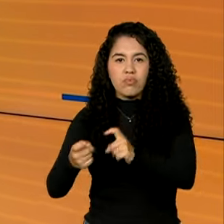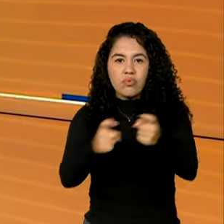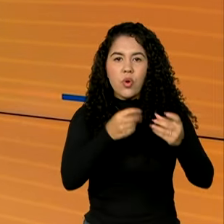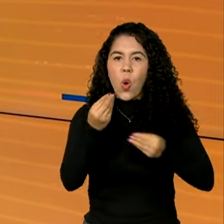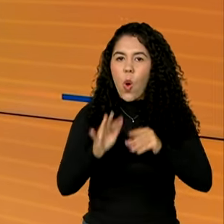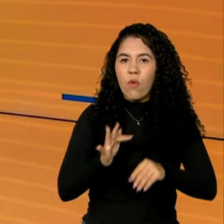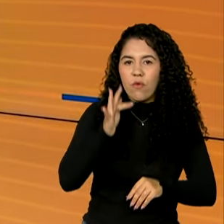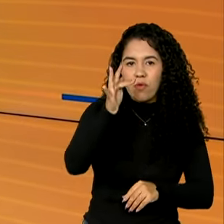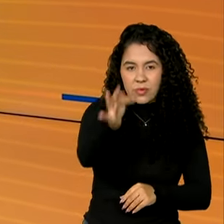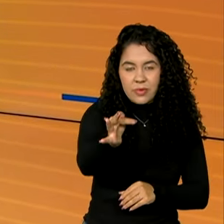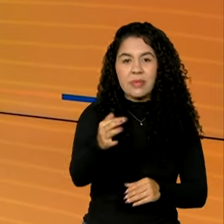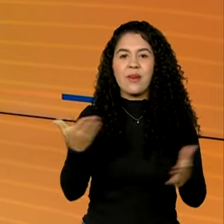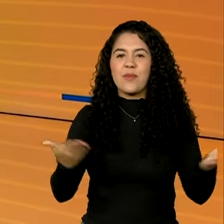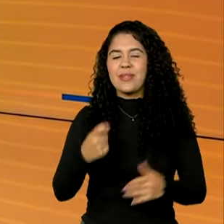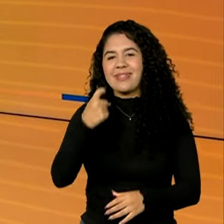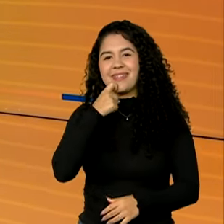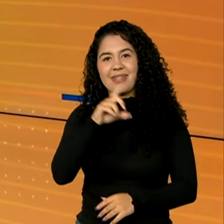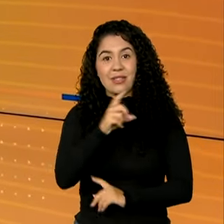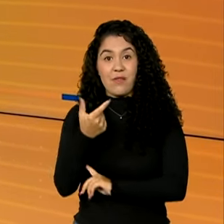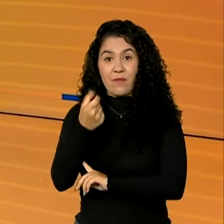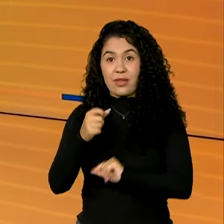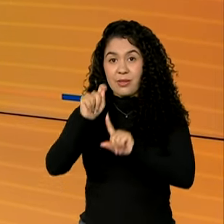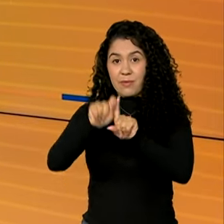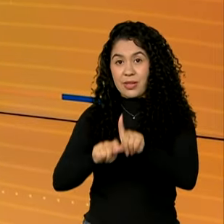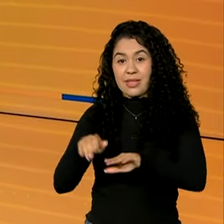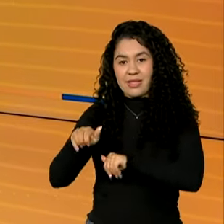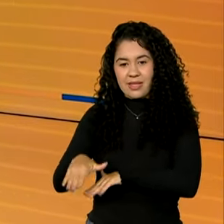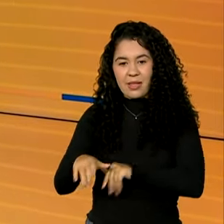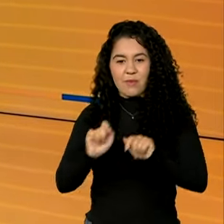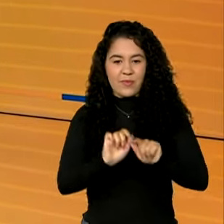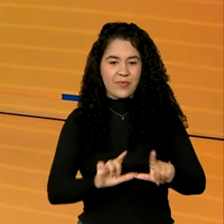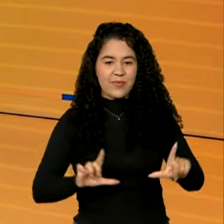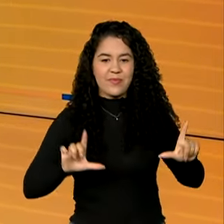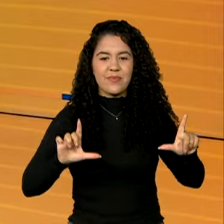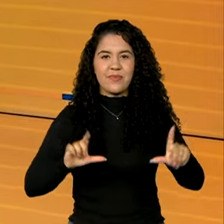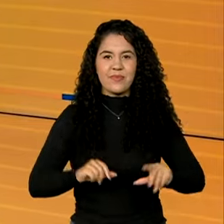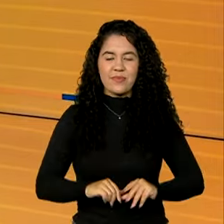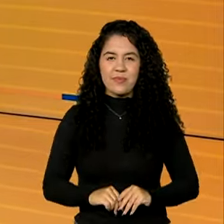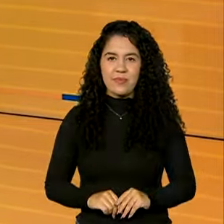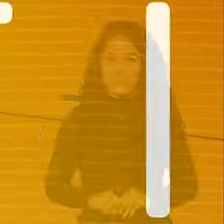Sexta-feira, 20 de setembro, o Brasil em Dia começa agora.